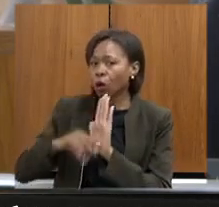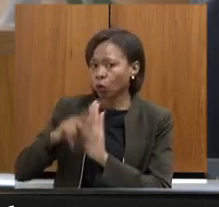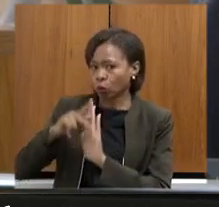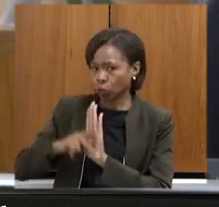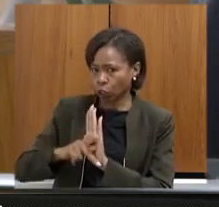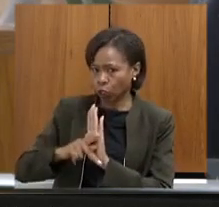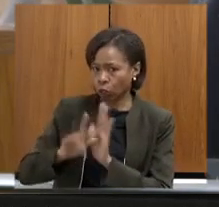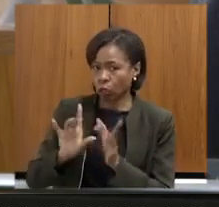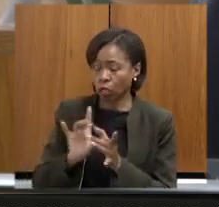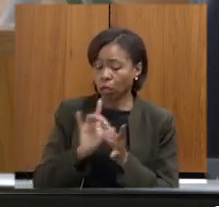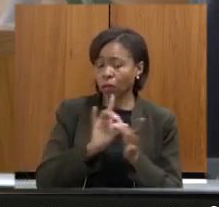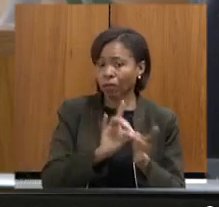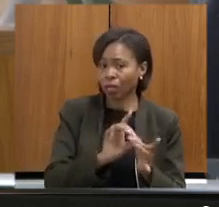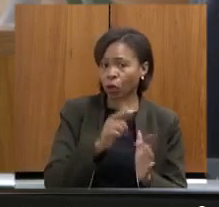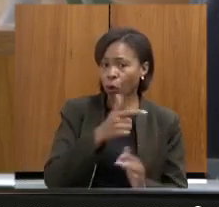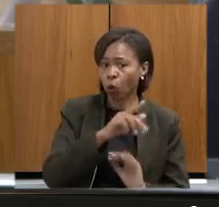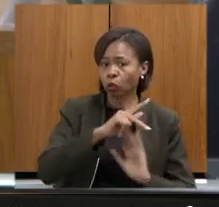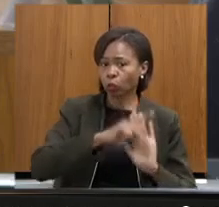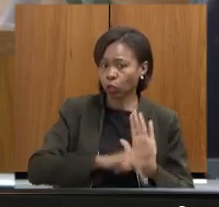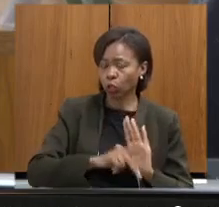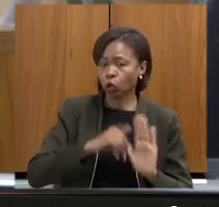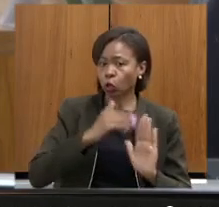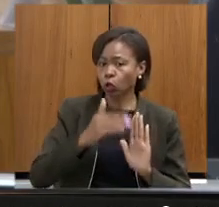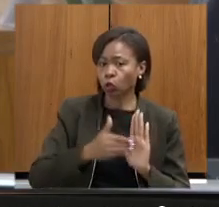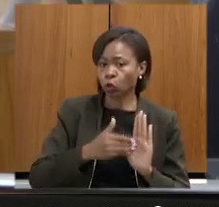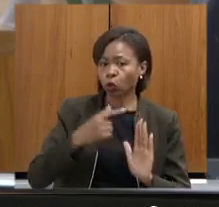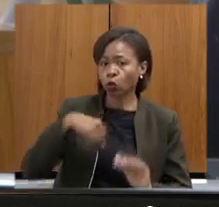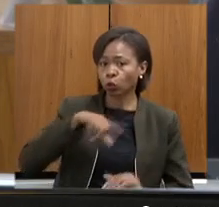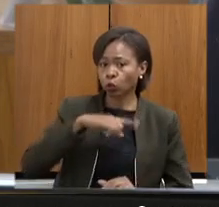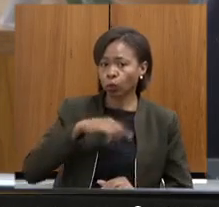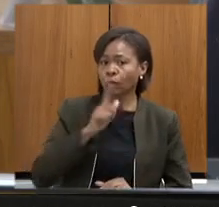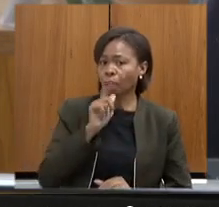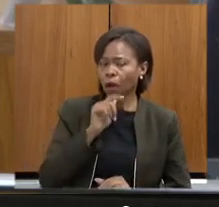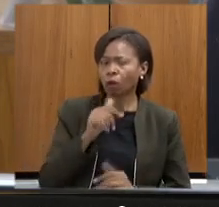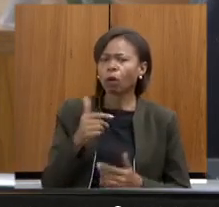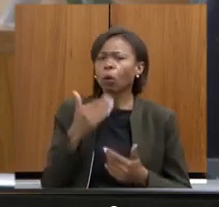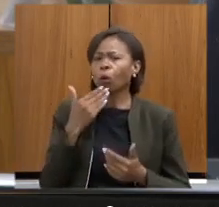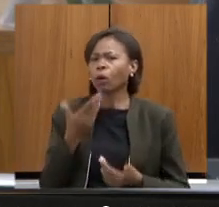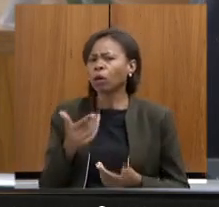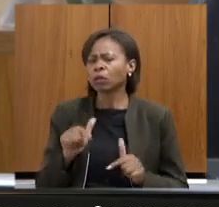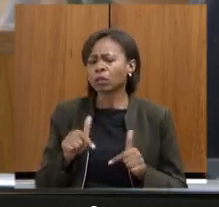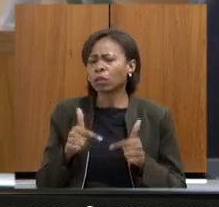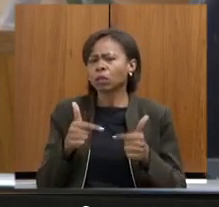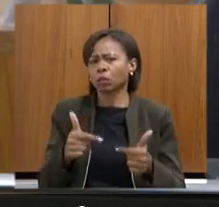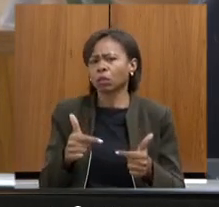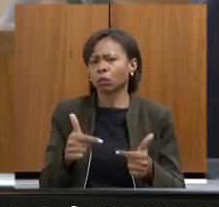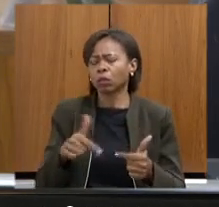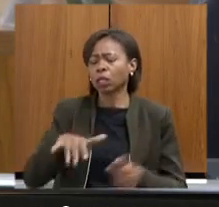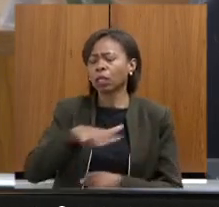Todos Somos Água quais ações serão executadas na região